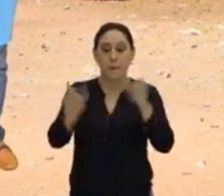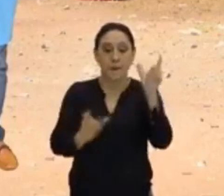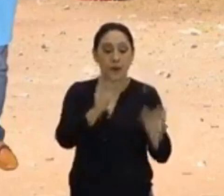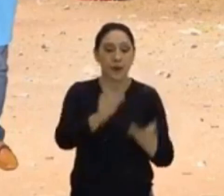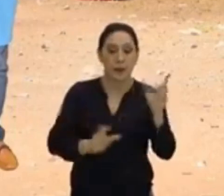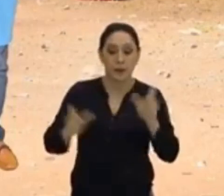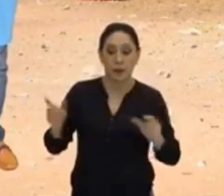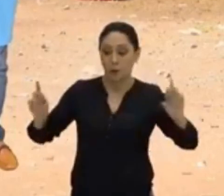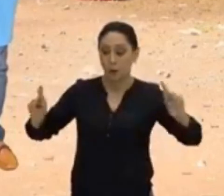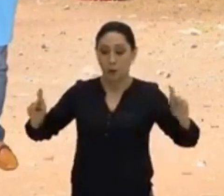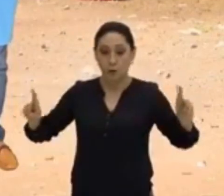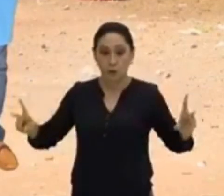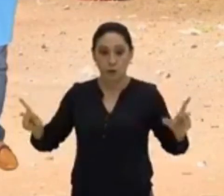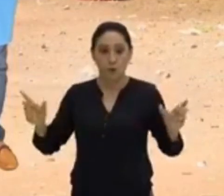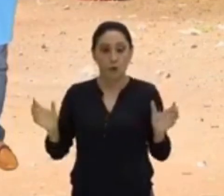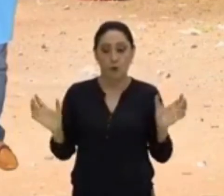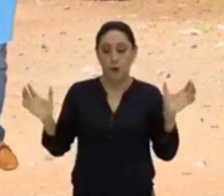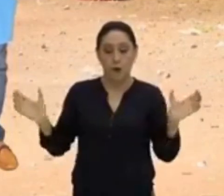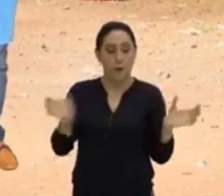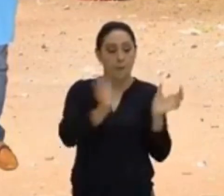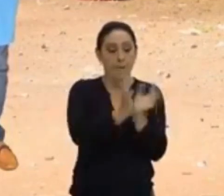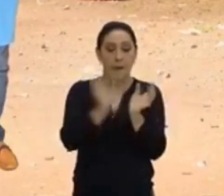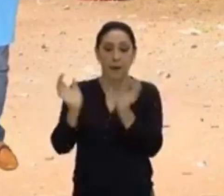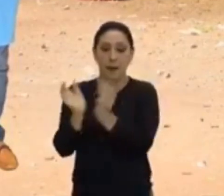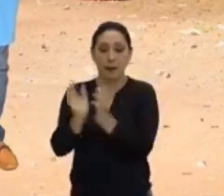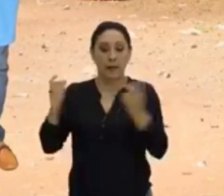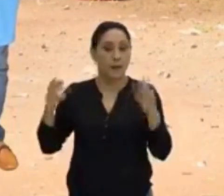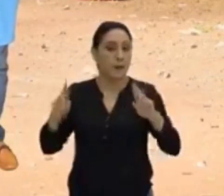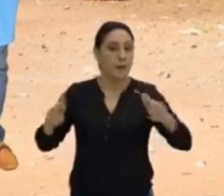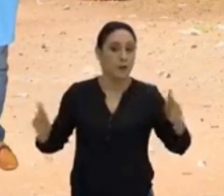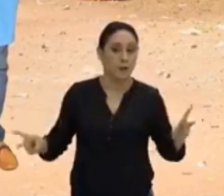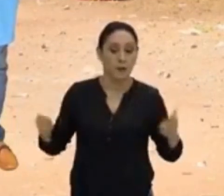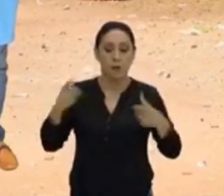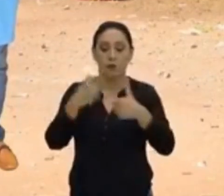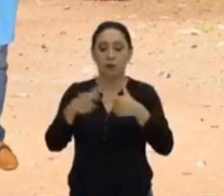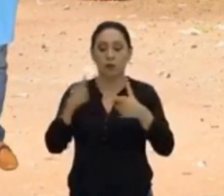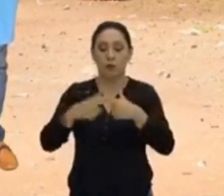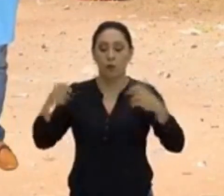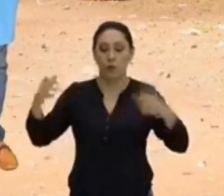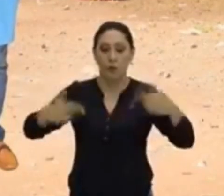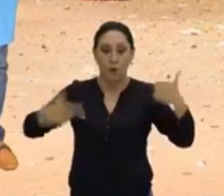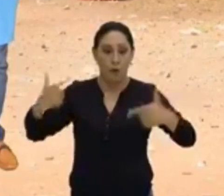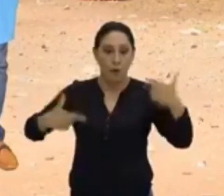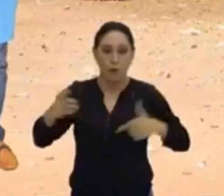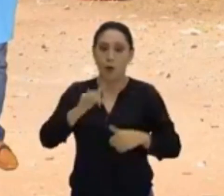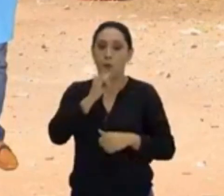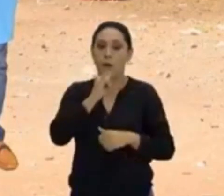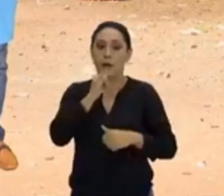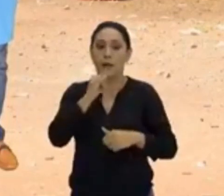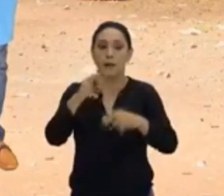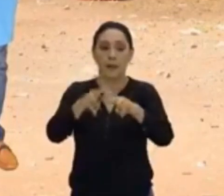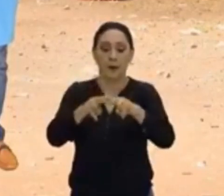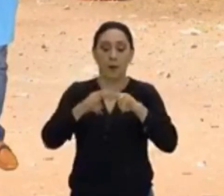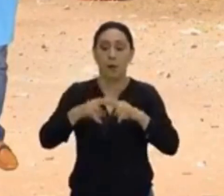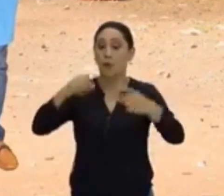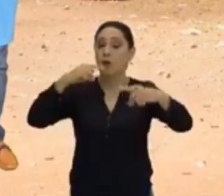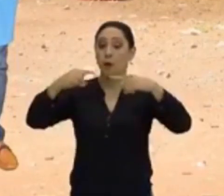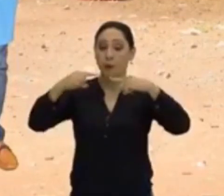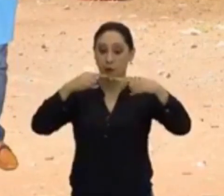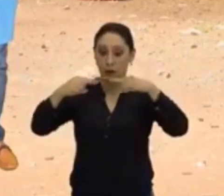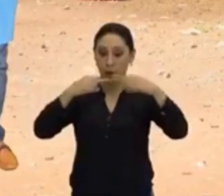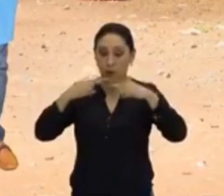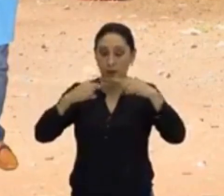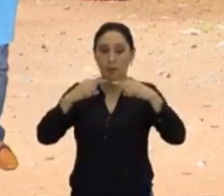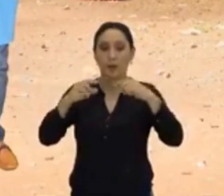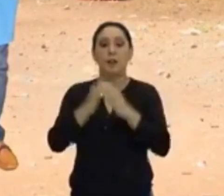lados opostos ou pensamentos opostos possam entrar em conflitos. Por exemplo, nós podemos ter uma motivação política